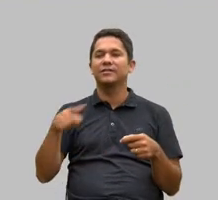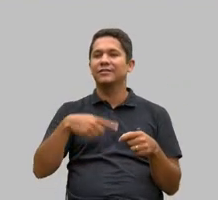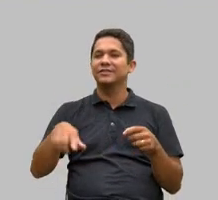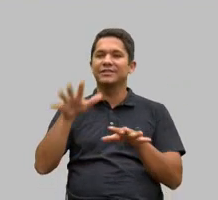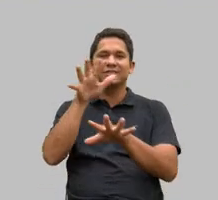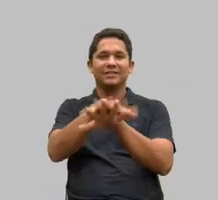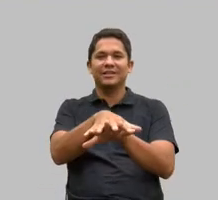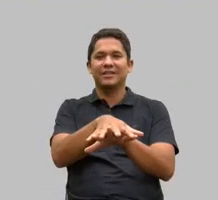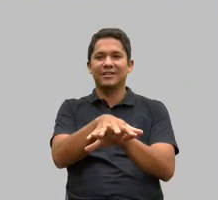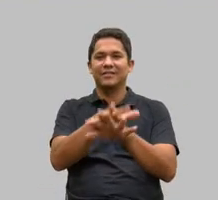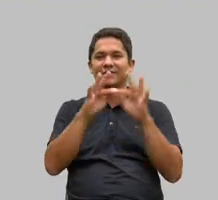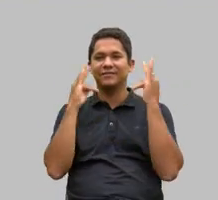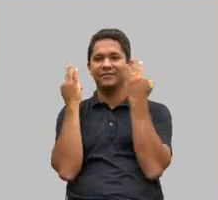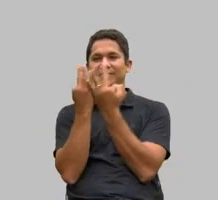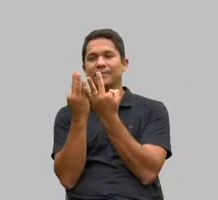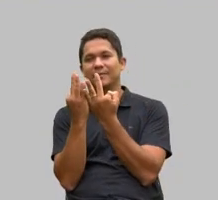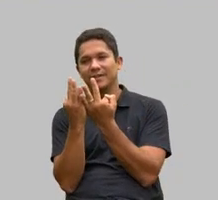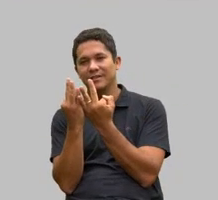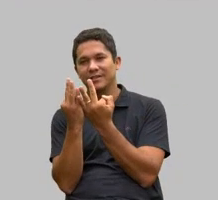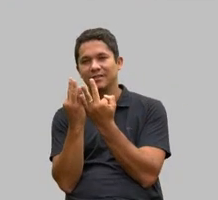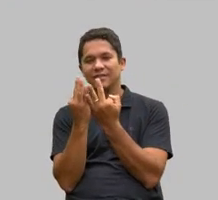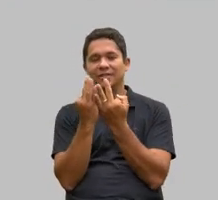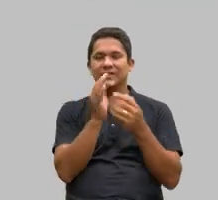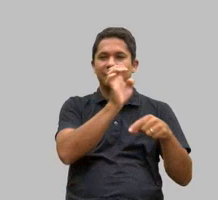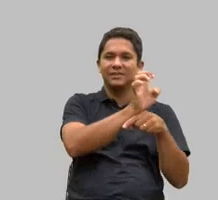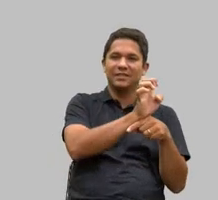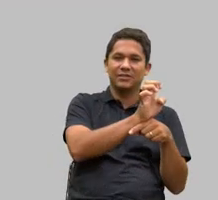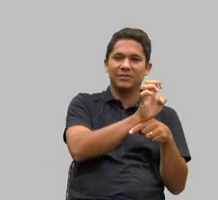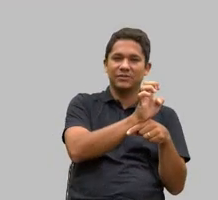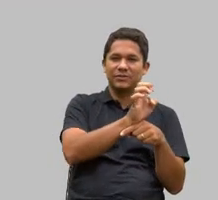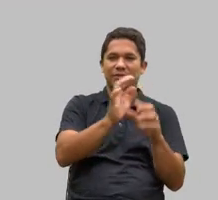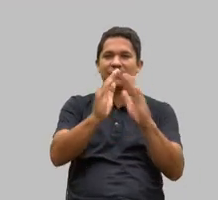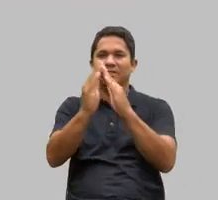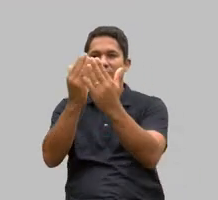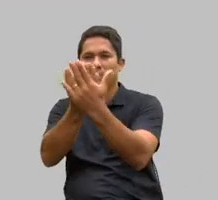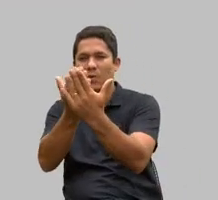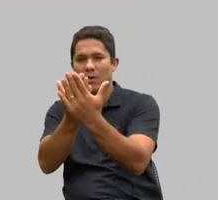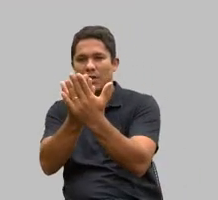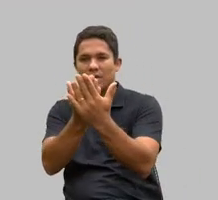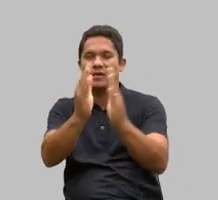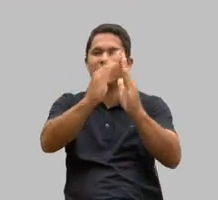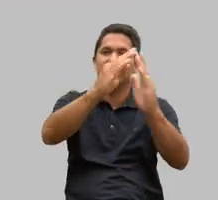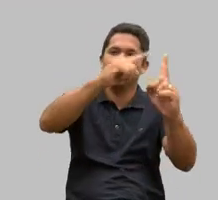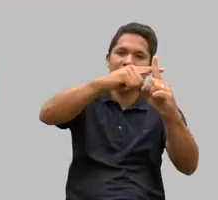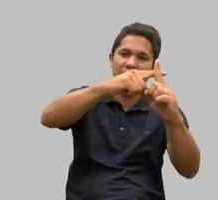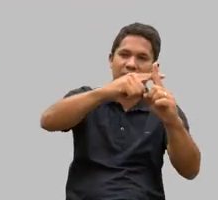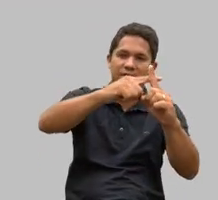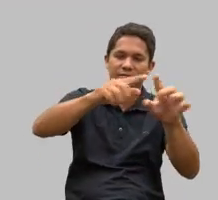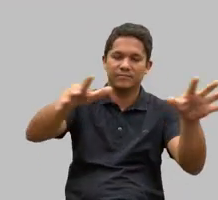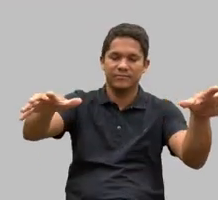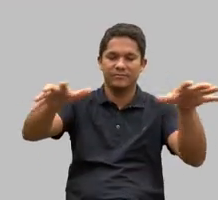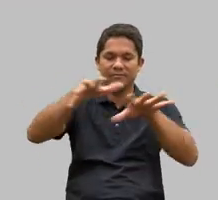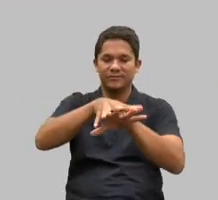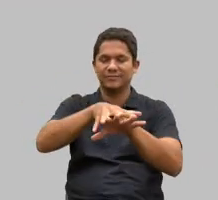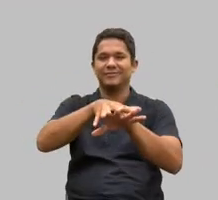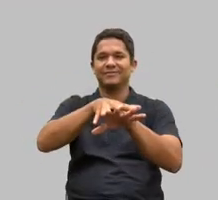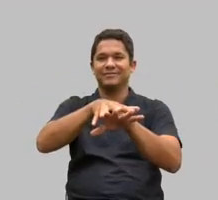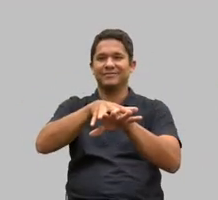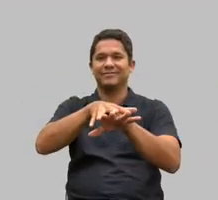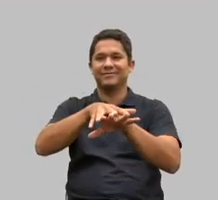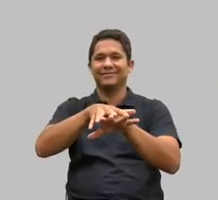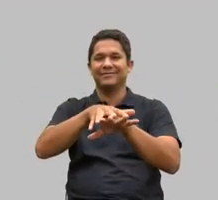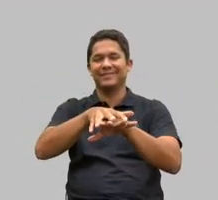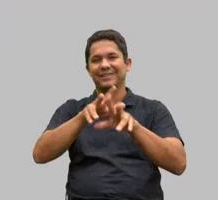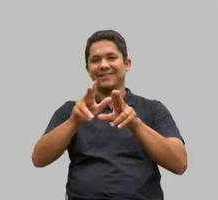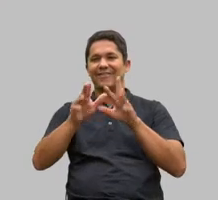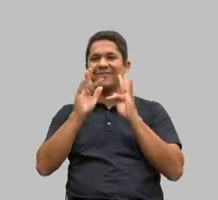família estado escola igreja éramos uma família só e